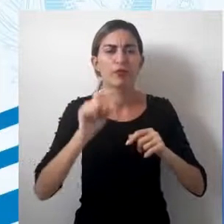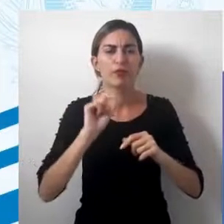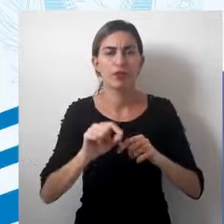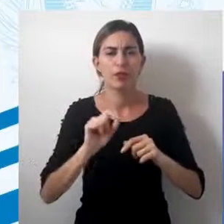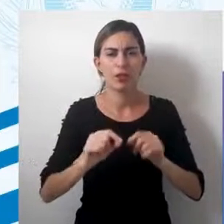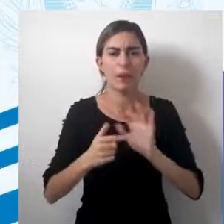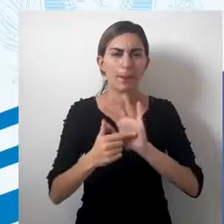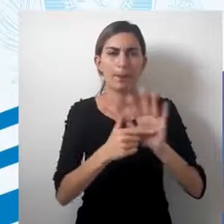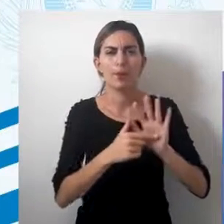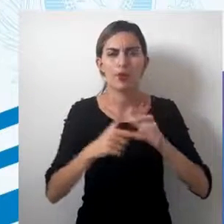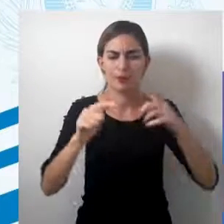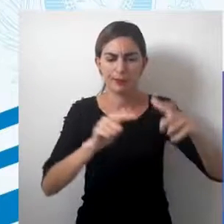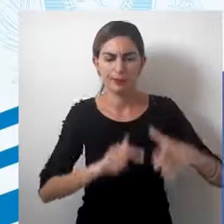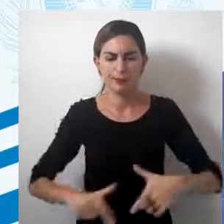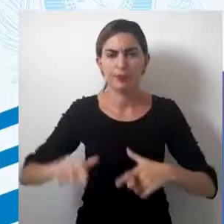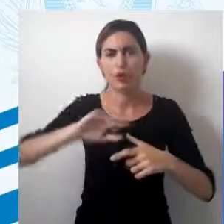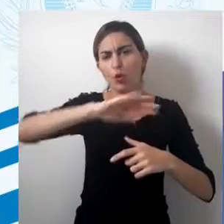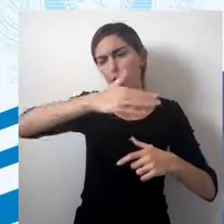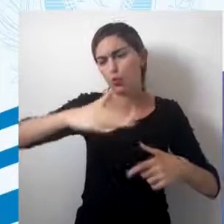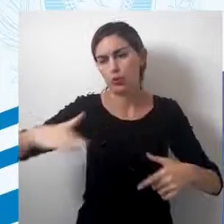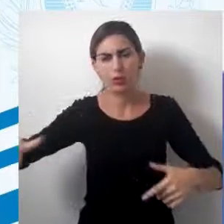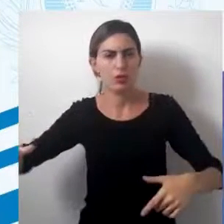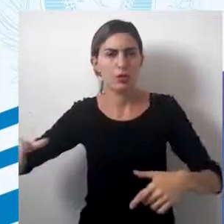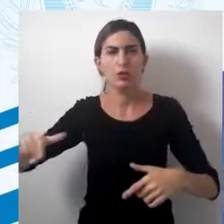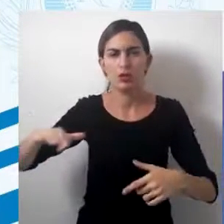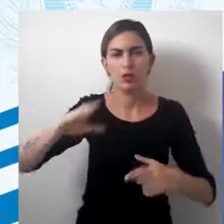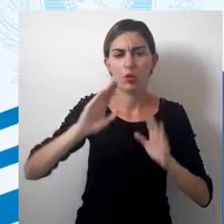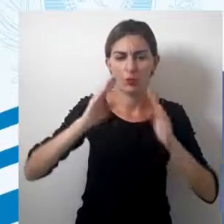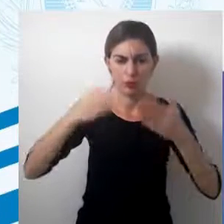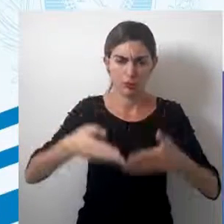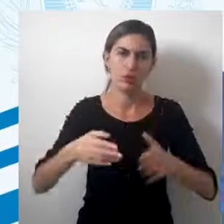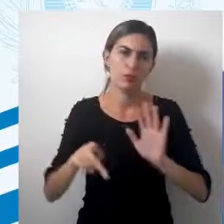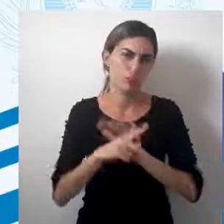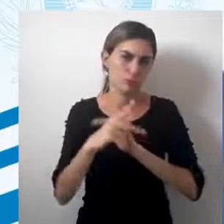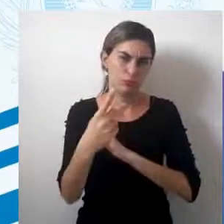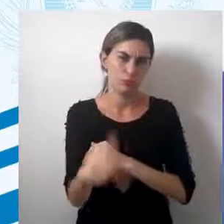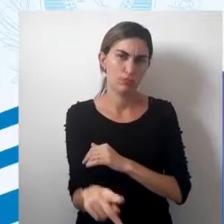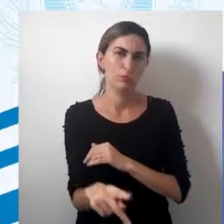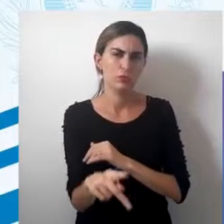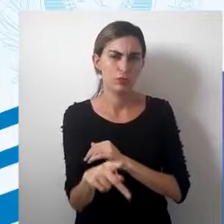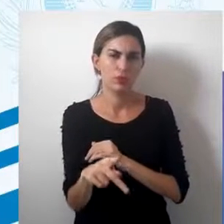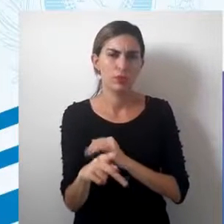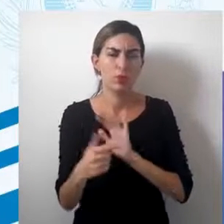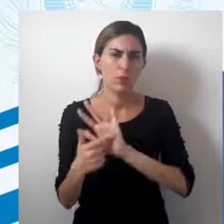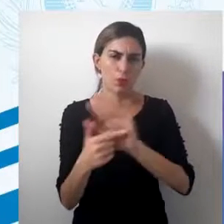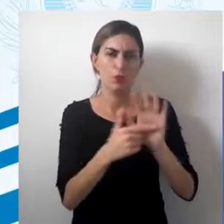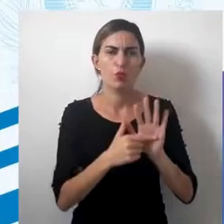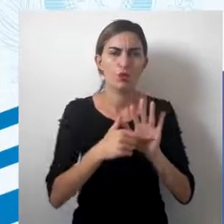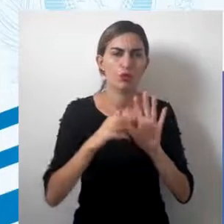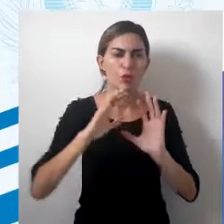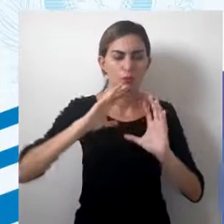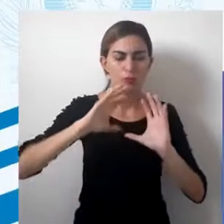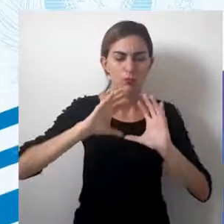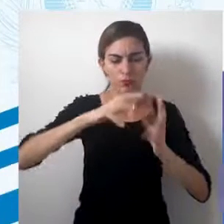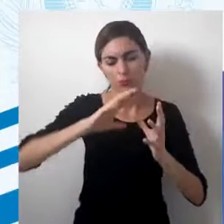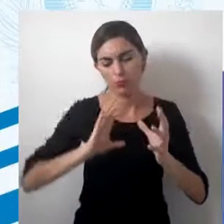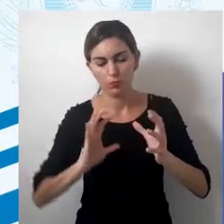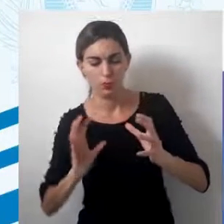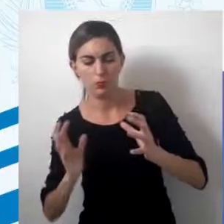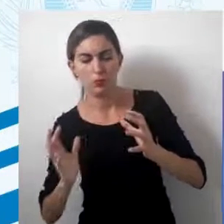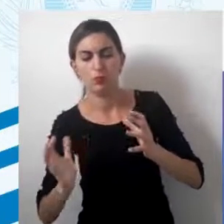equivalência de massas continentais e oceânicas, então, ela tem um objetivo definido, destacar os continentes,